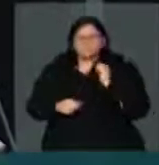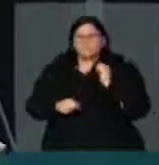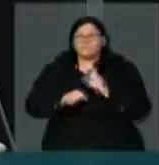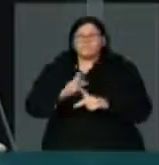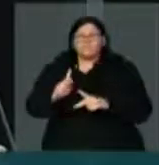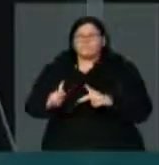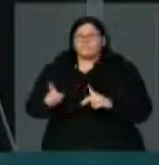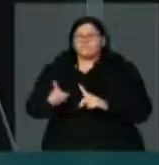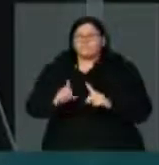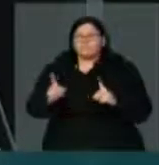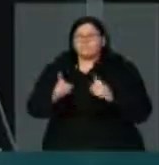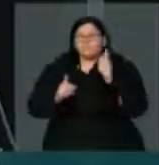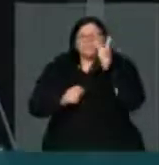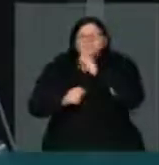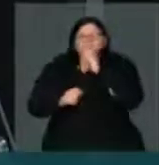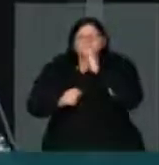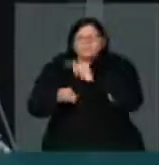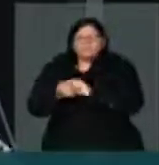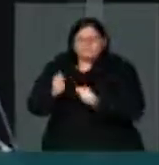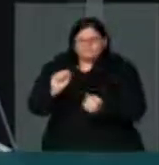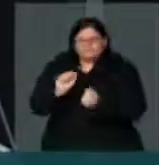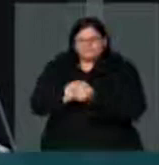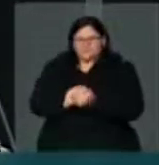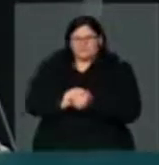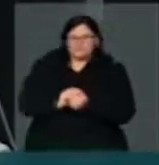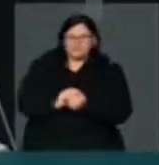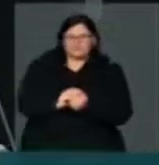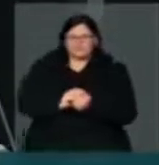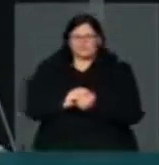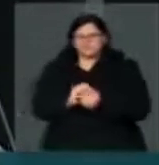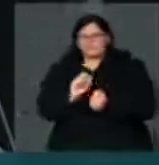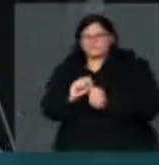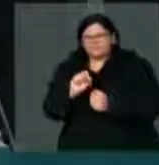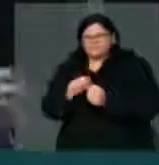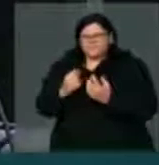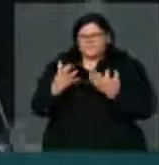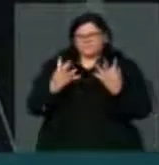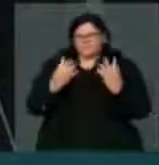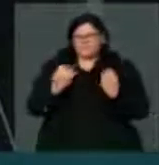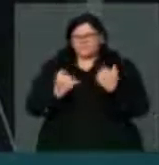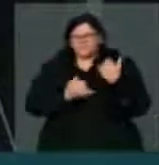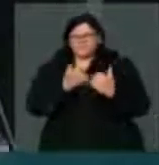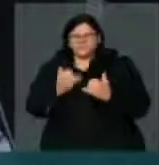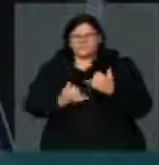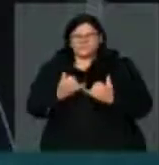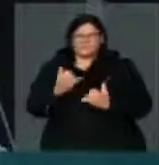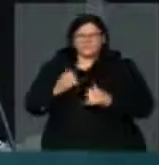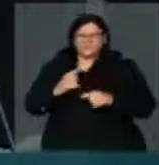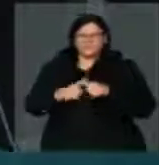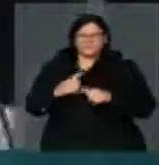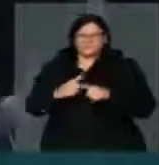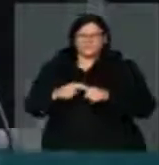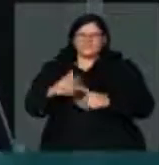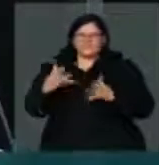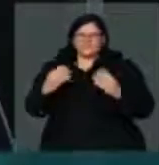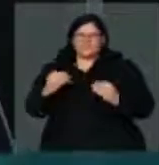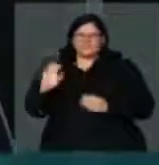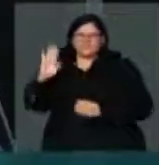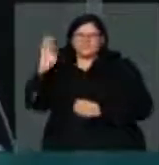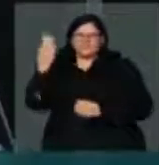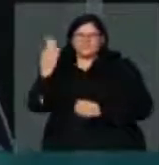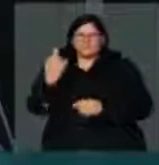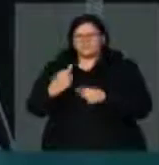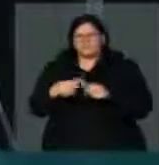sábio do que quem quer governá-lo, fez muitas brincadeiras com as falsidades daquele ano que não se iniciava, já tinha